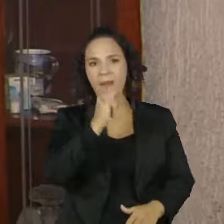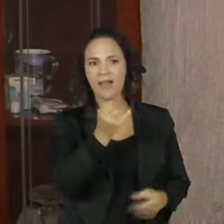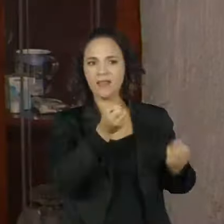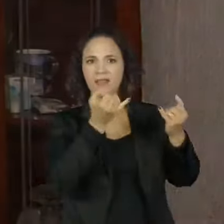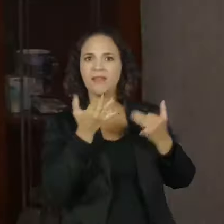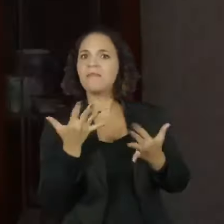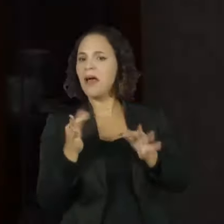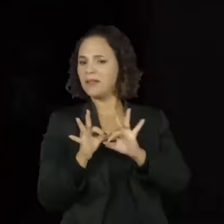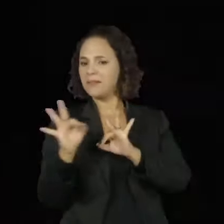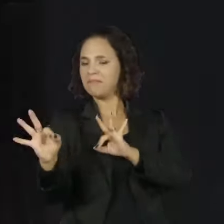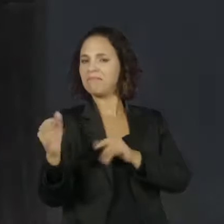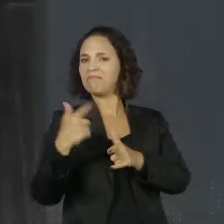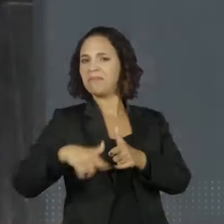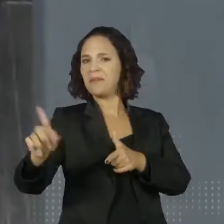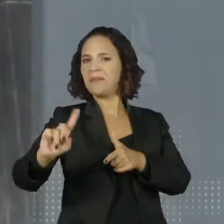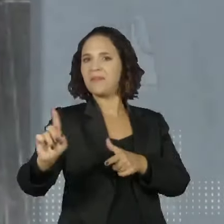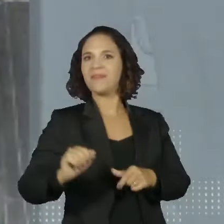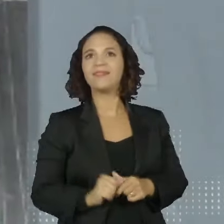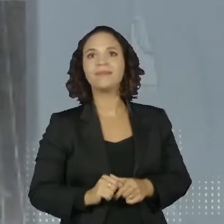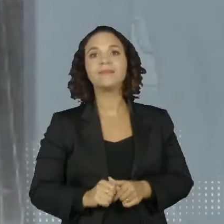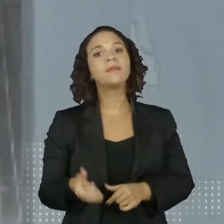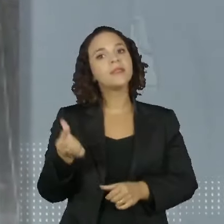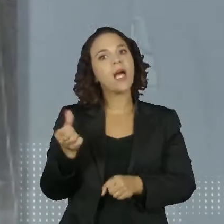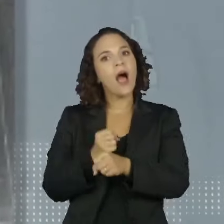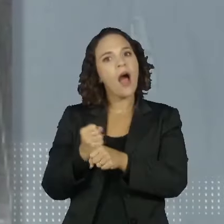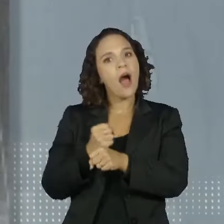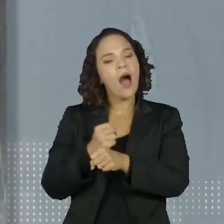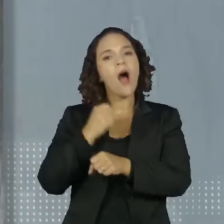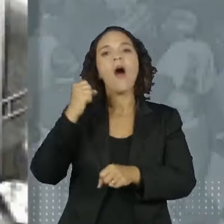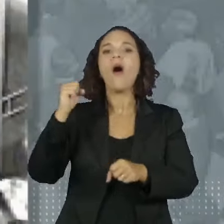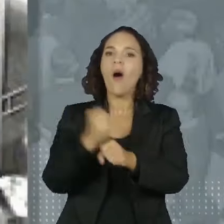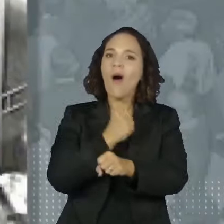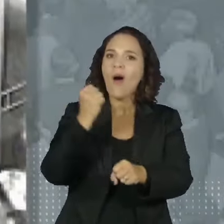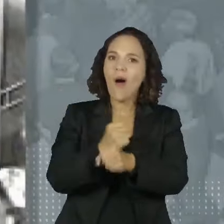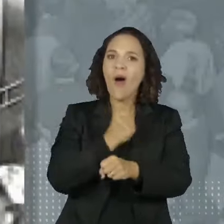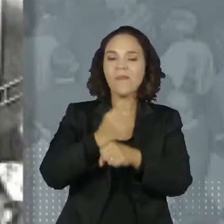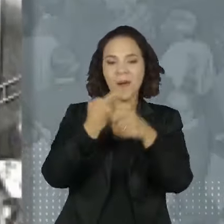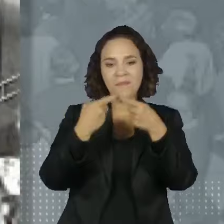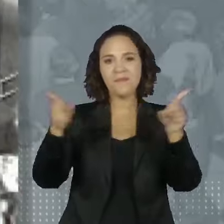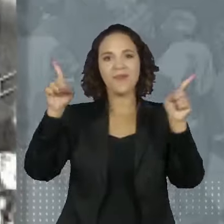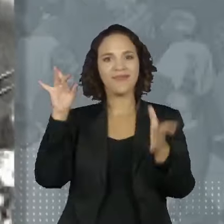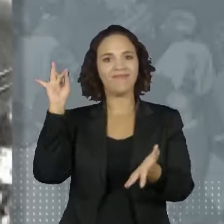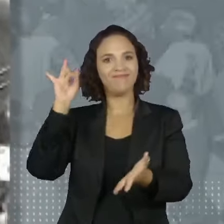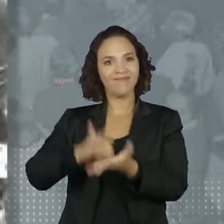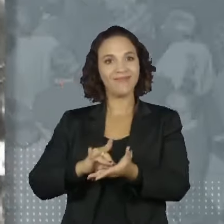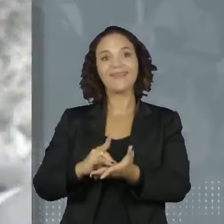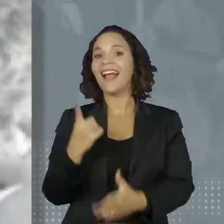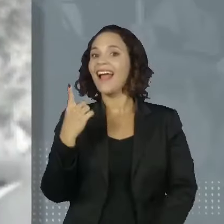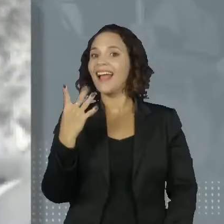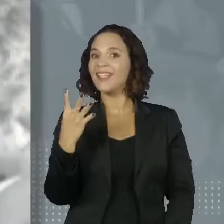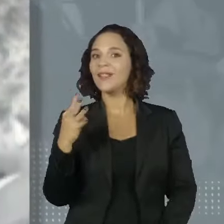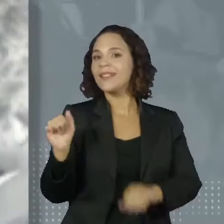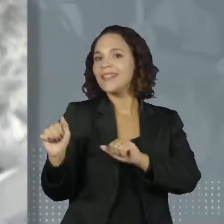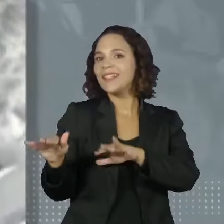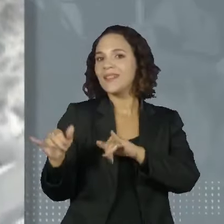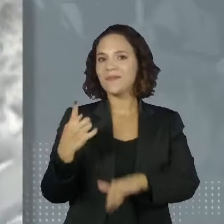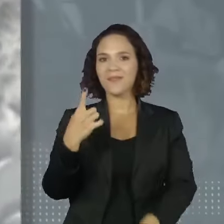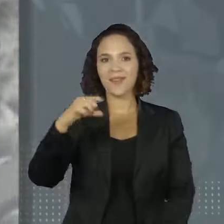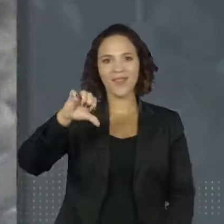distância não vai ser problema. Foram seis anos de obras até a inauguração oficial, em 14 de setembro de